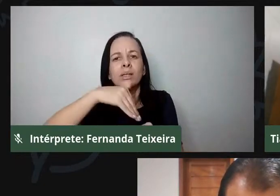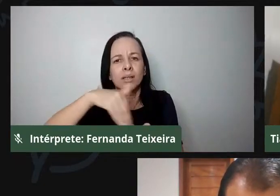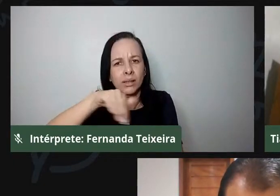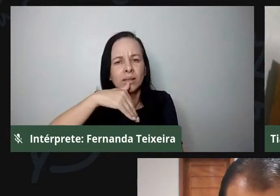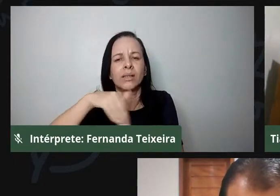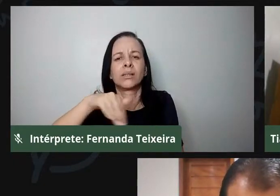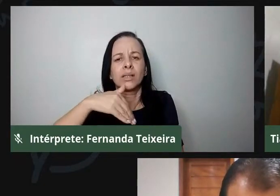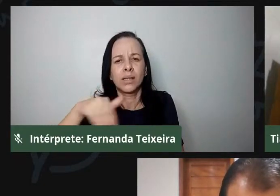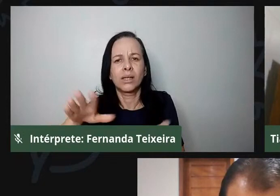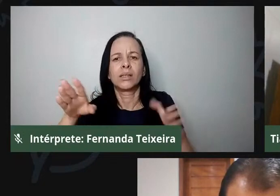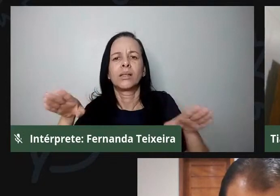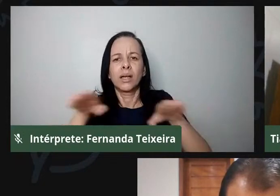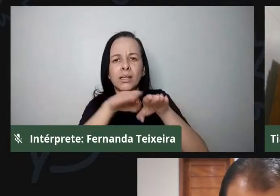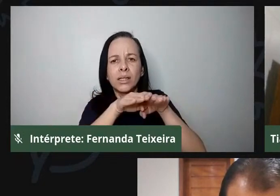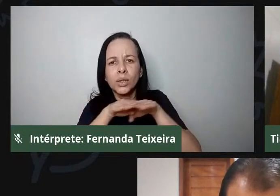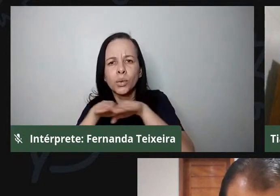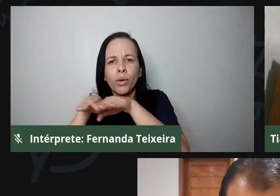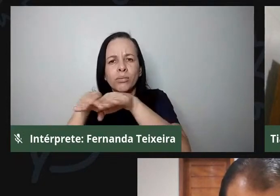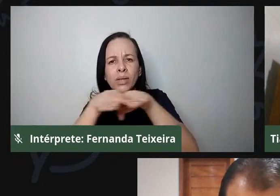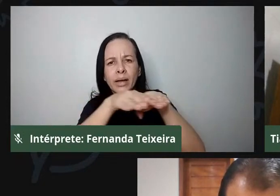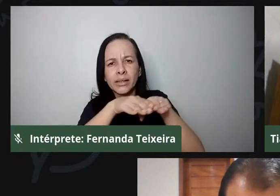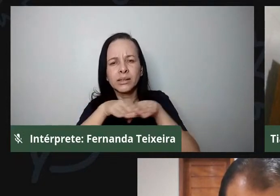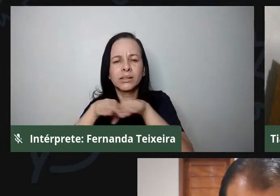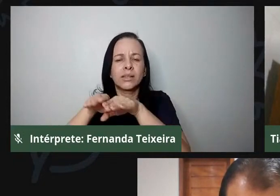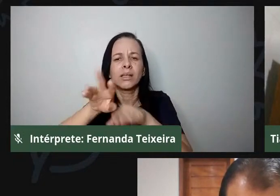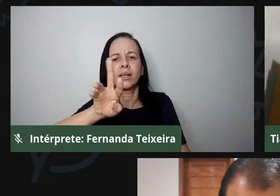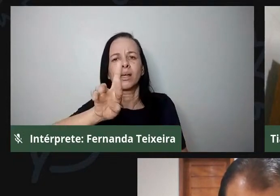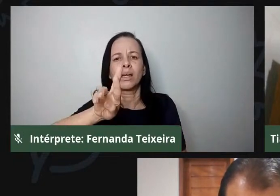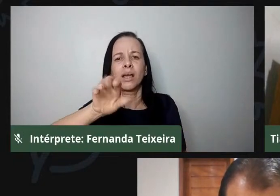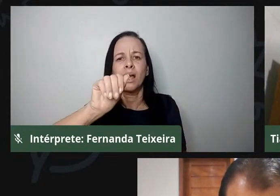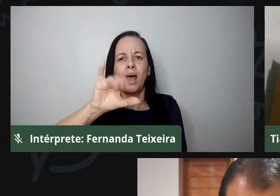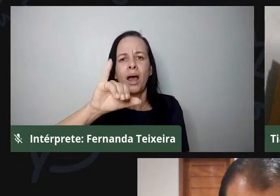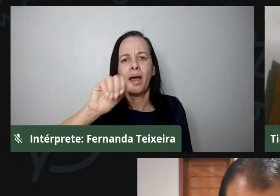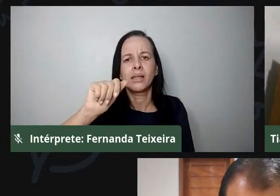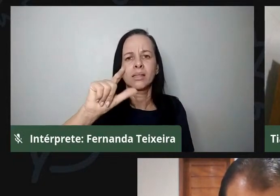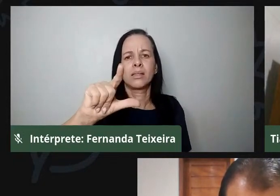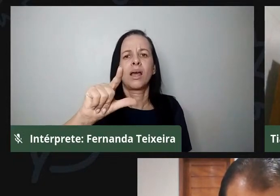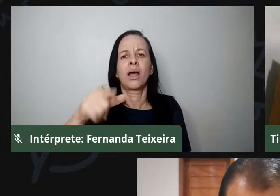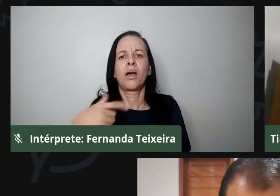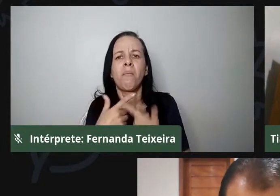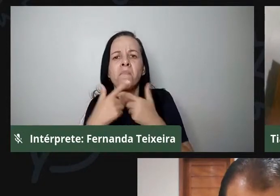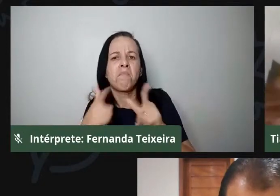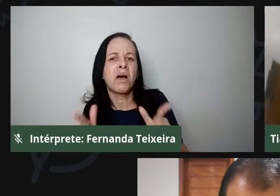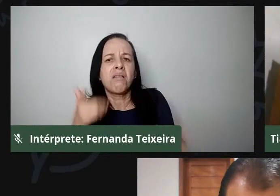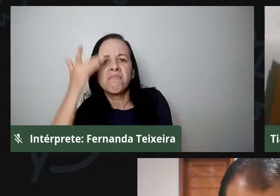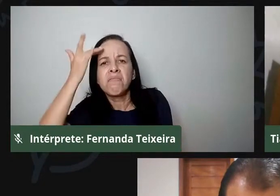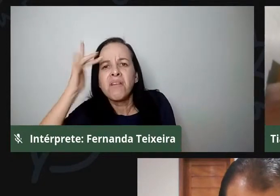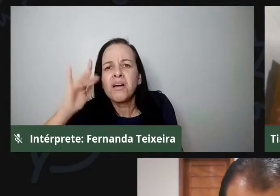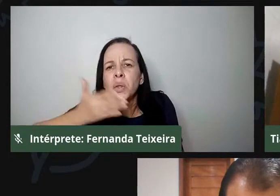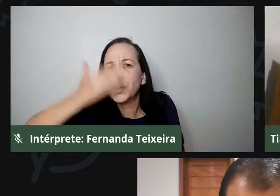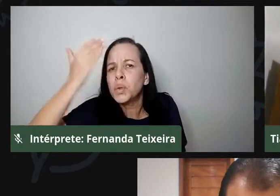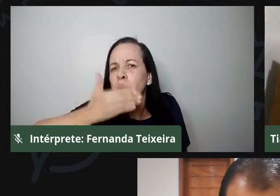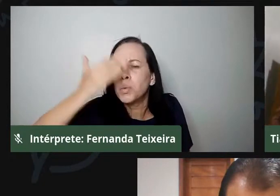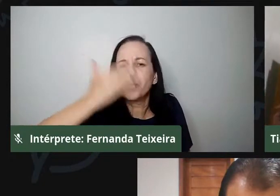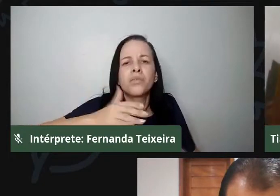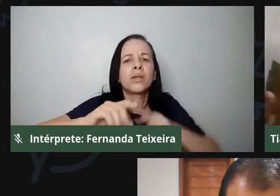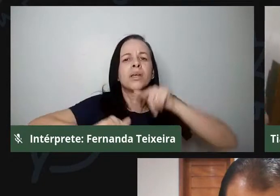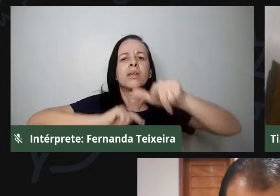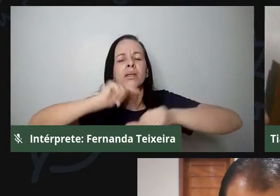Racial que é a CEPROM, entretanto, você não vê uma atuação também estruturante